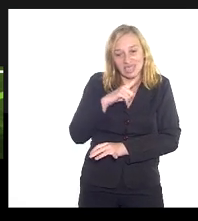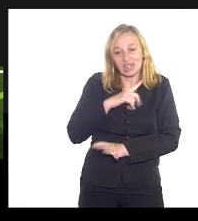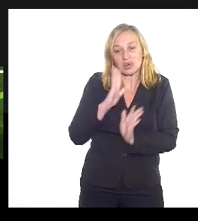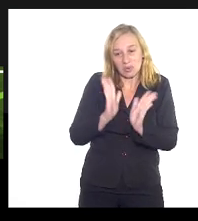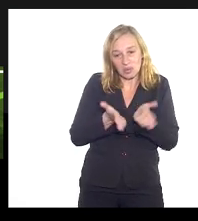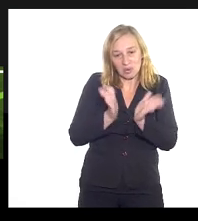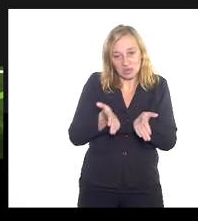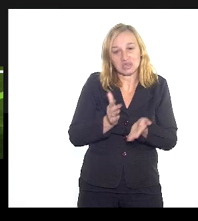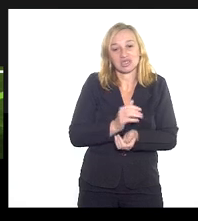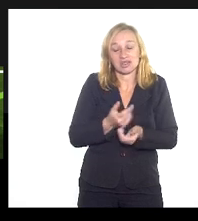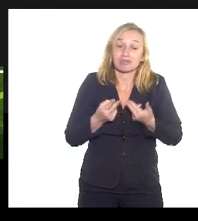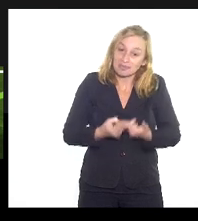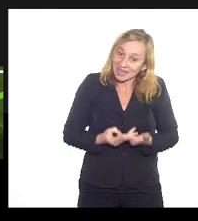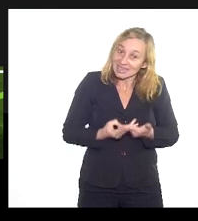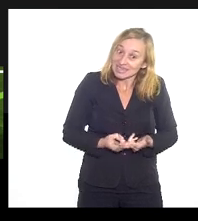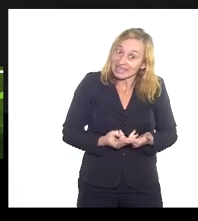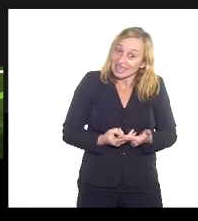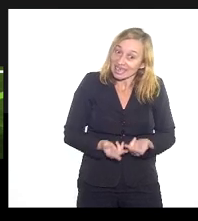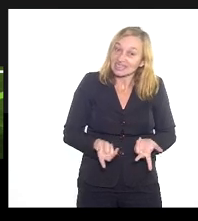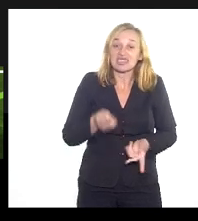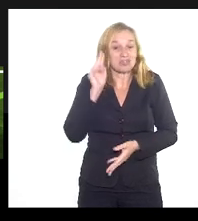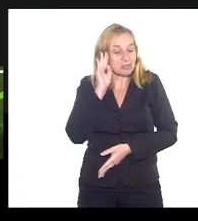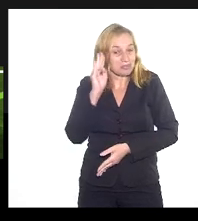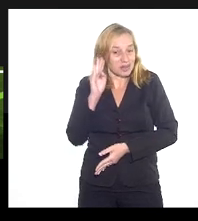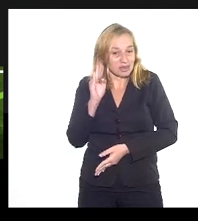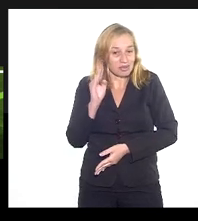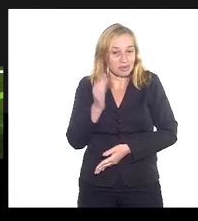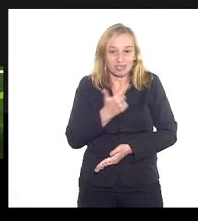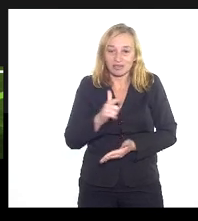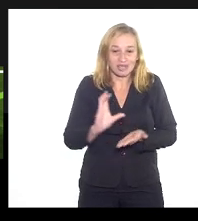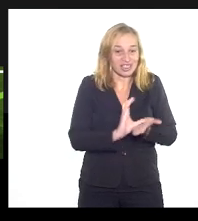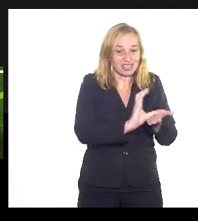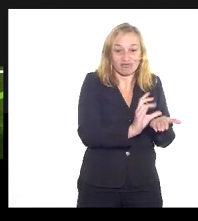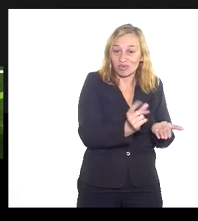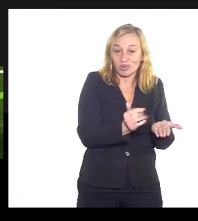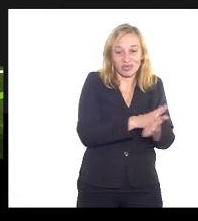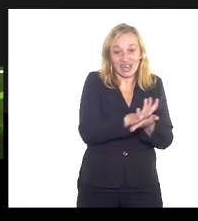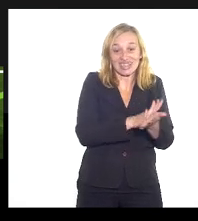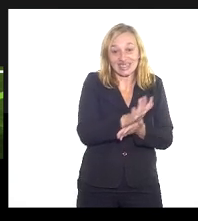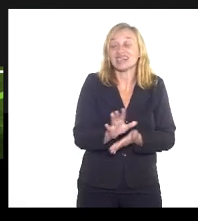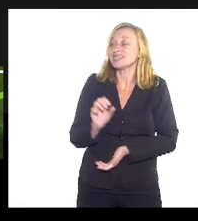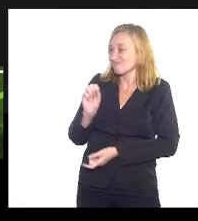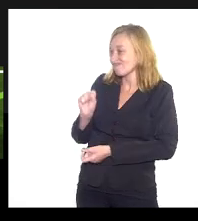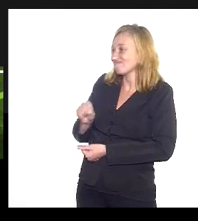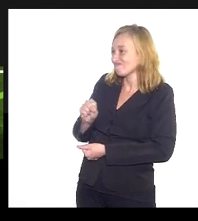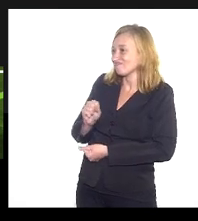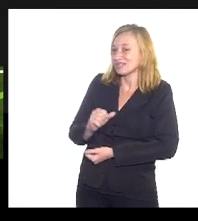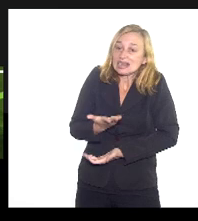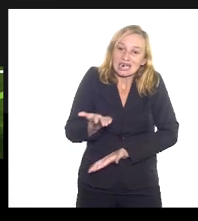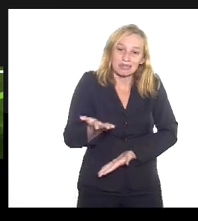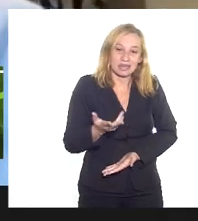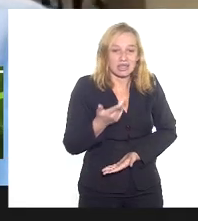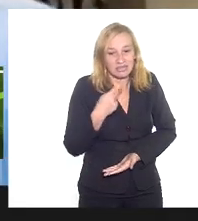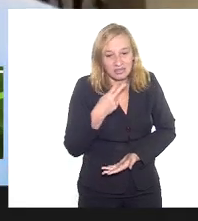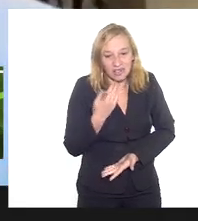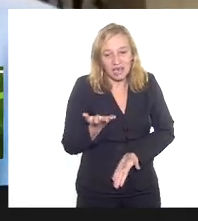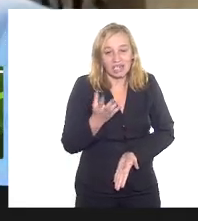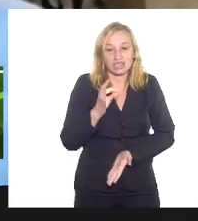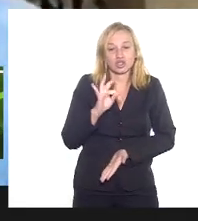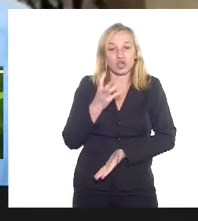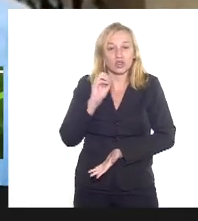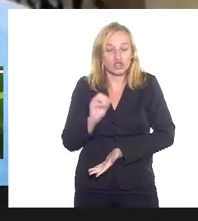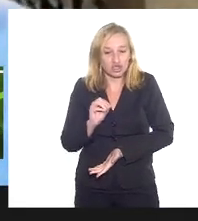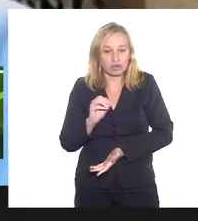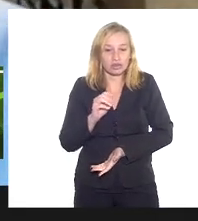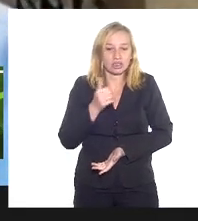tempo e paciência para isso, e principalmente sem recursos, não mãe Torodi? É isso? Bom, essa é a minha observação sobre Totinho e a